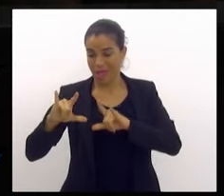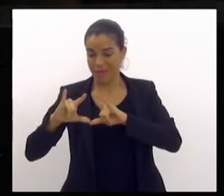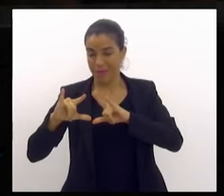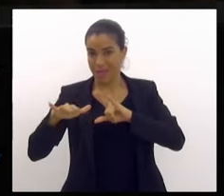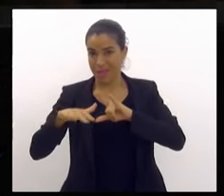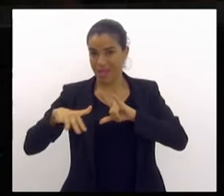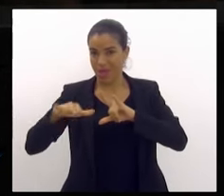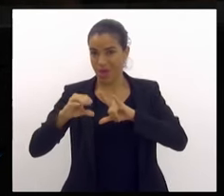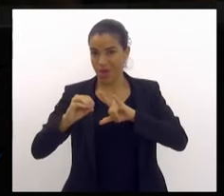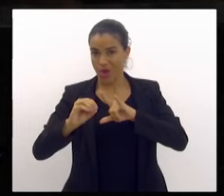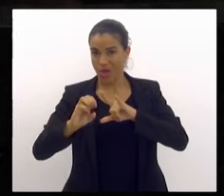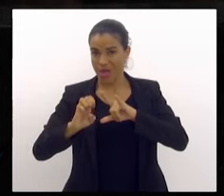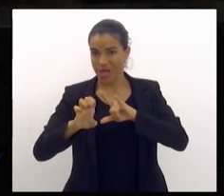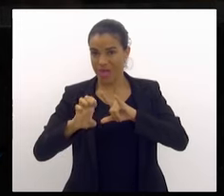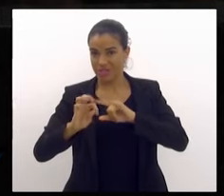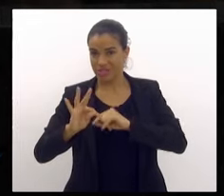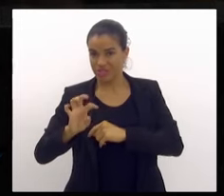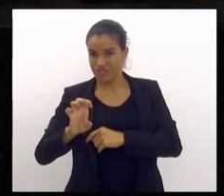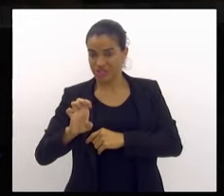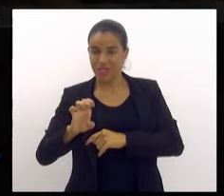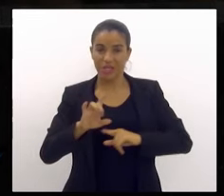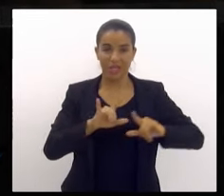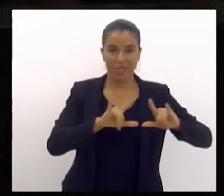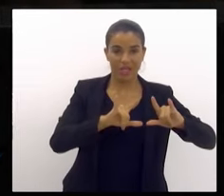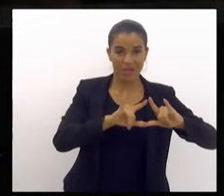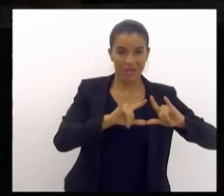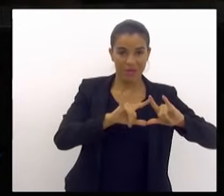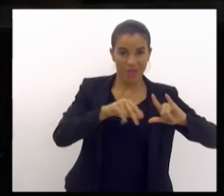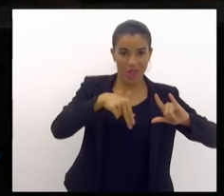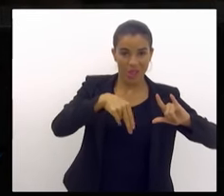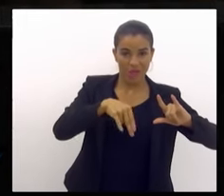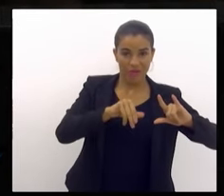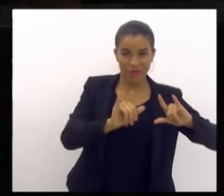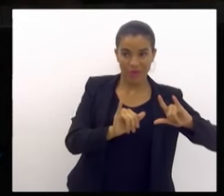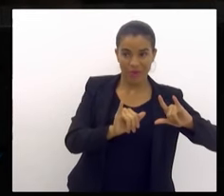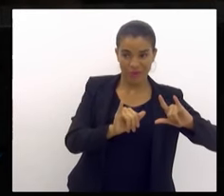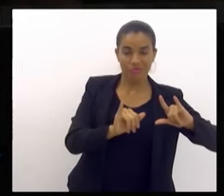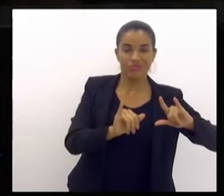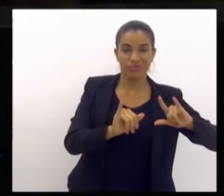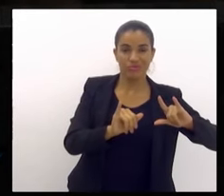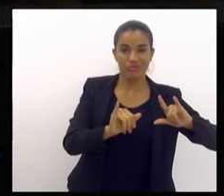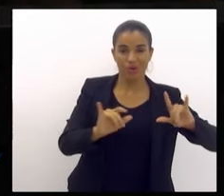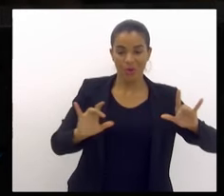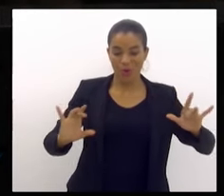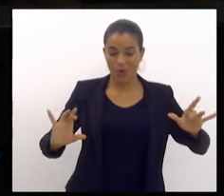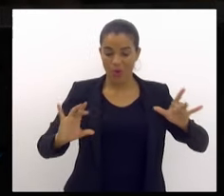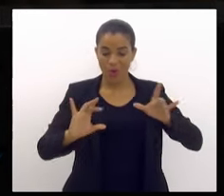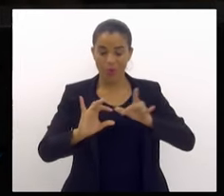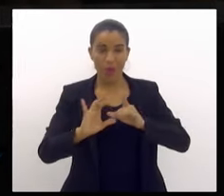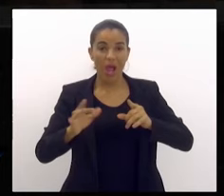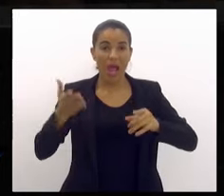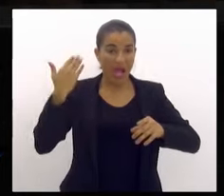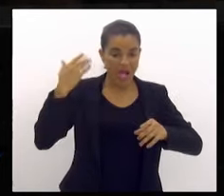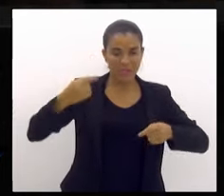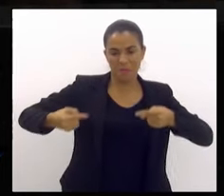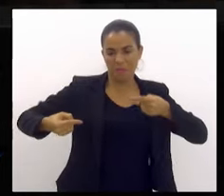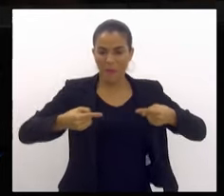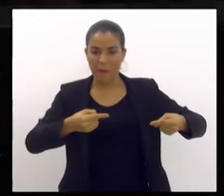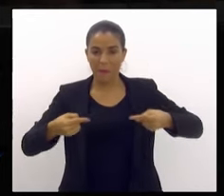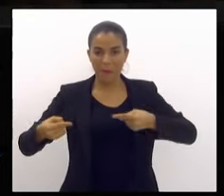Oeste com a milícia de Nova Iguaçu, um não concorre mais com o outro,